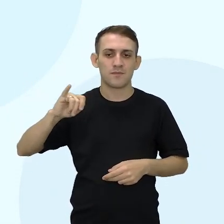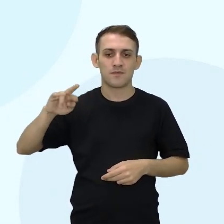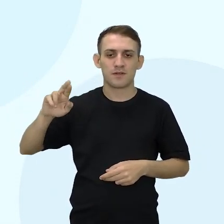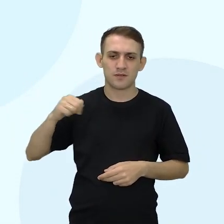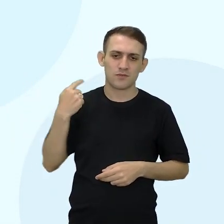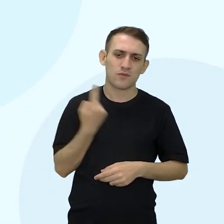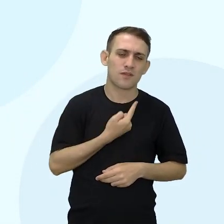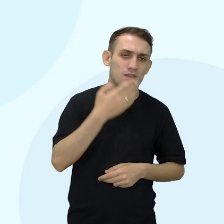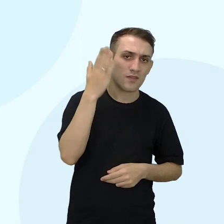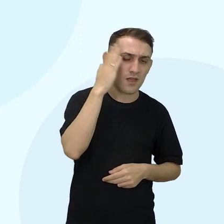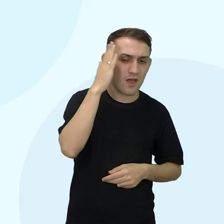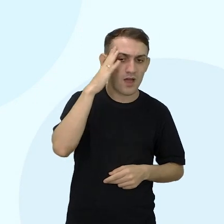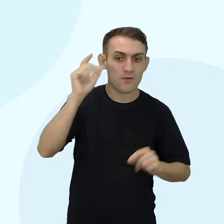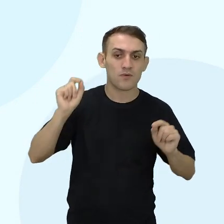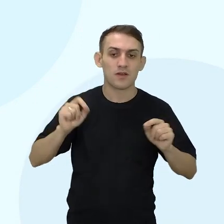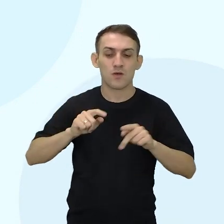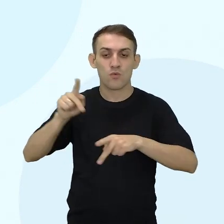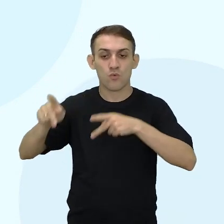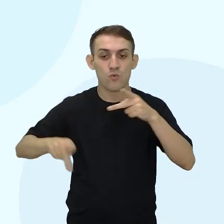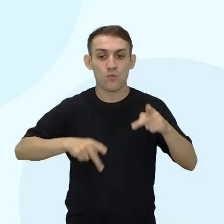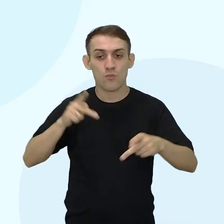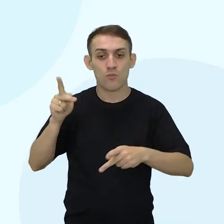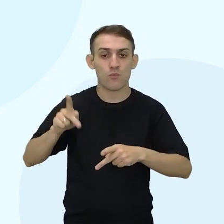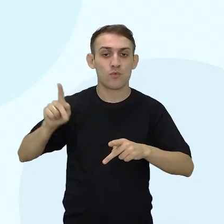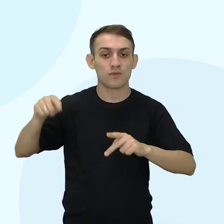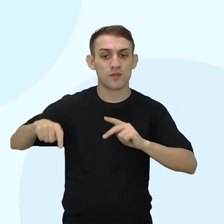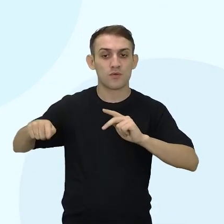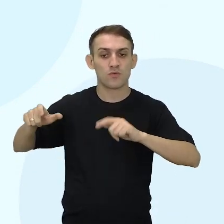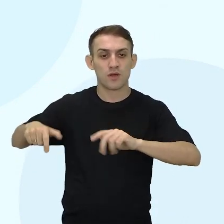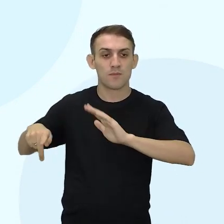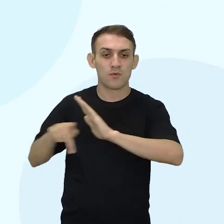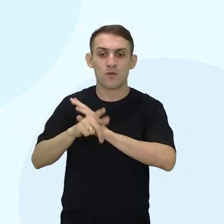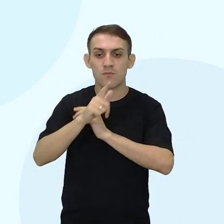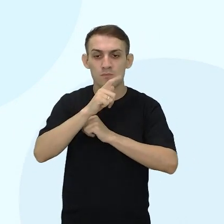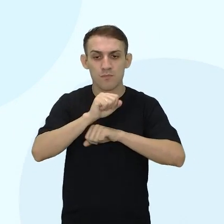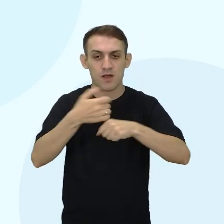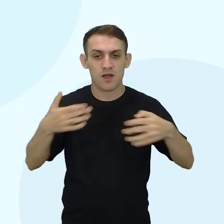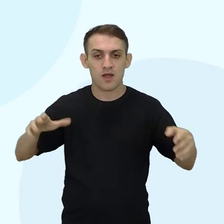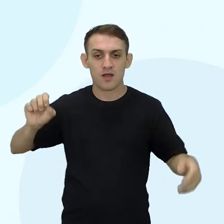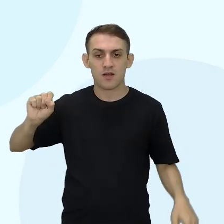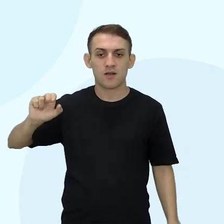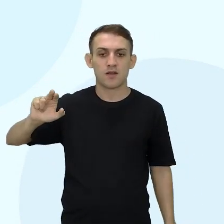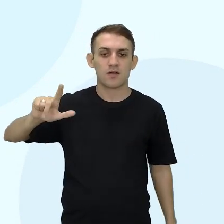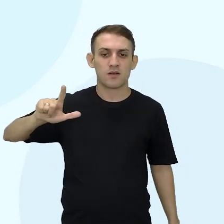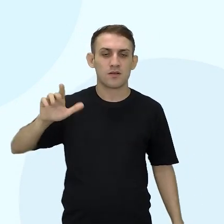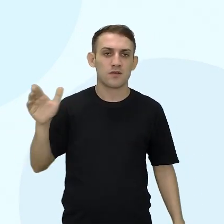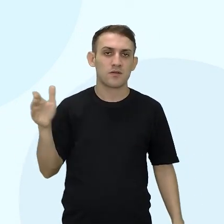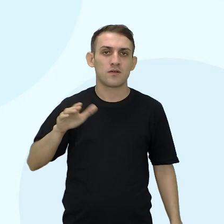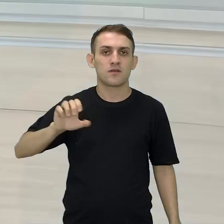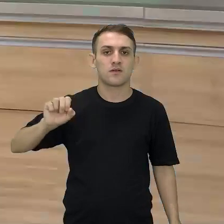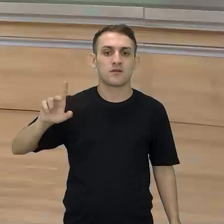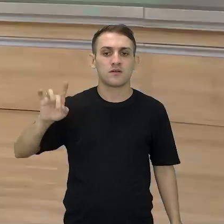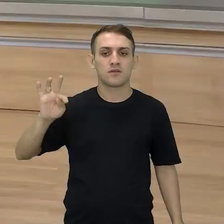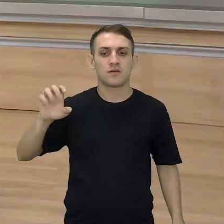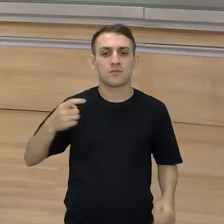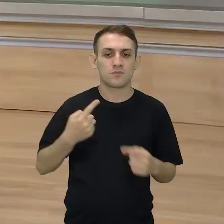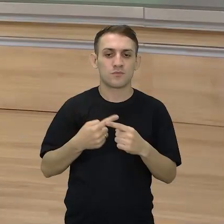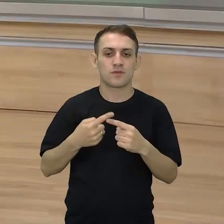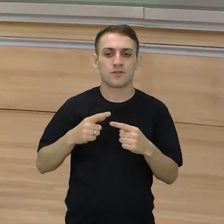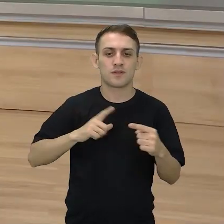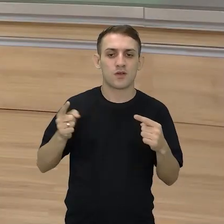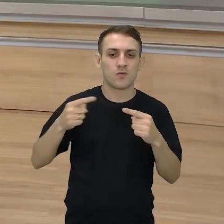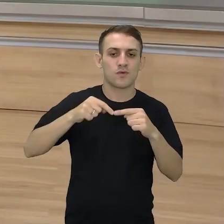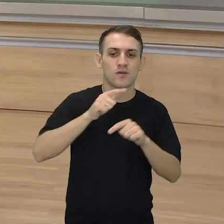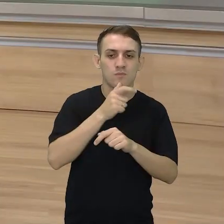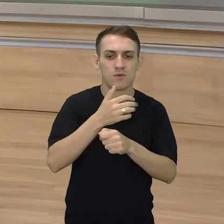a gente já sabe que os Kaisaras estão nos litorais aí, sul e sudeste. Porque eles estão ligados ao mar. Então